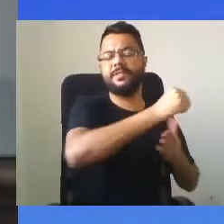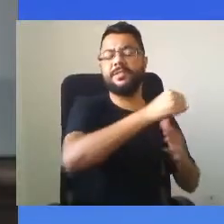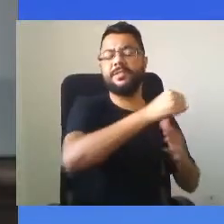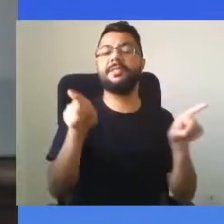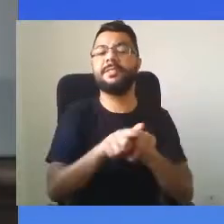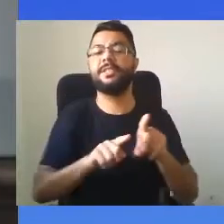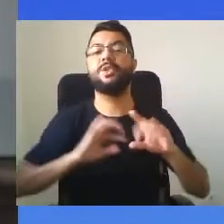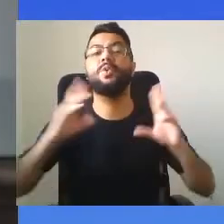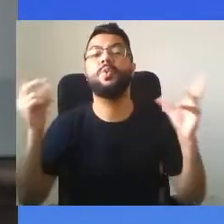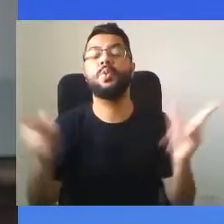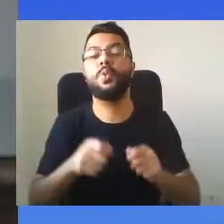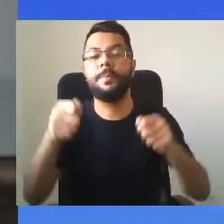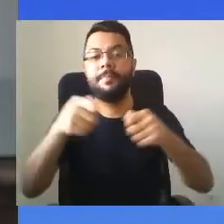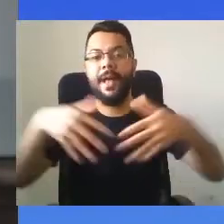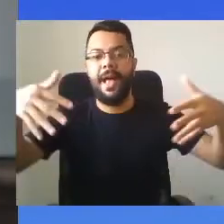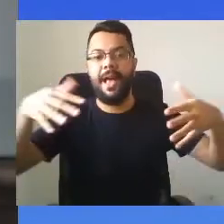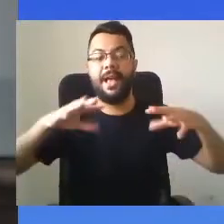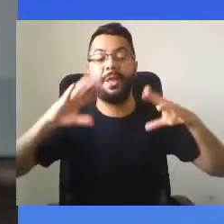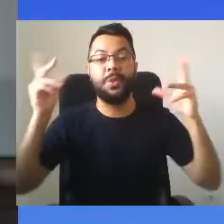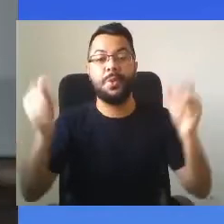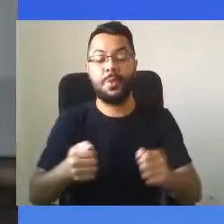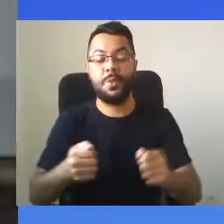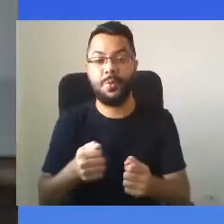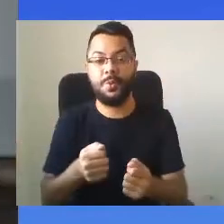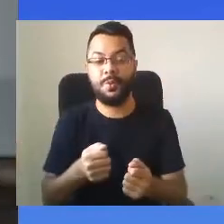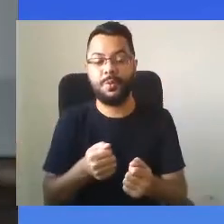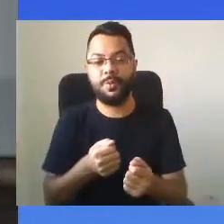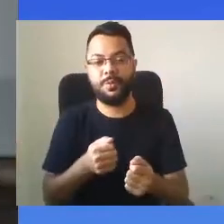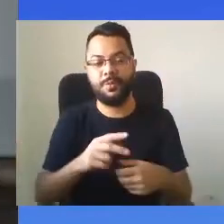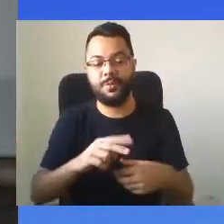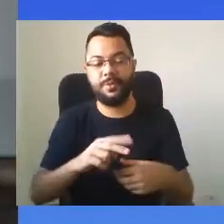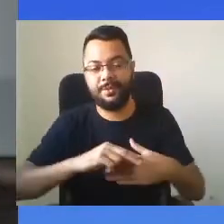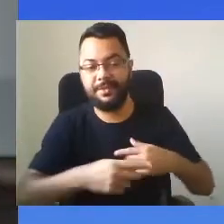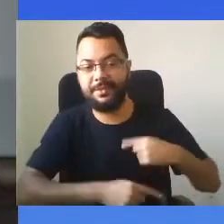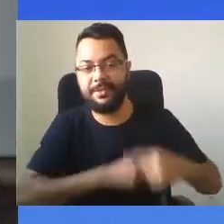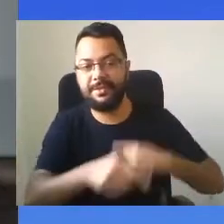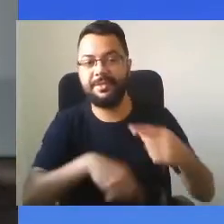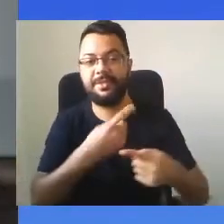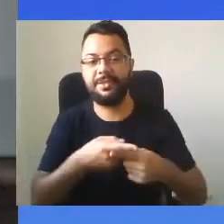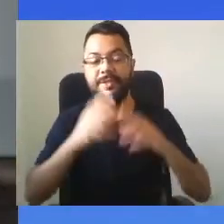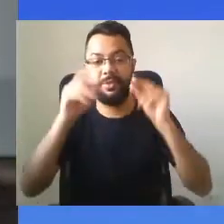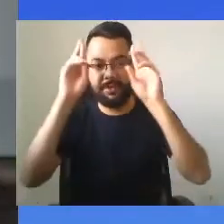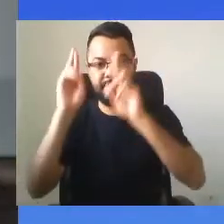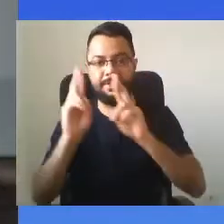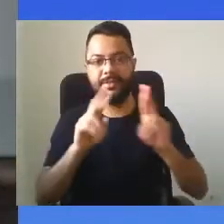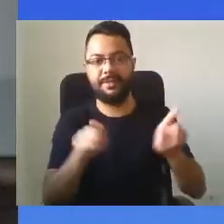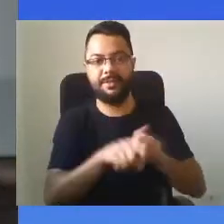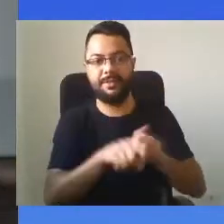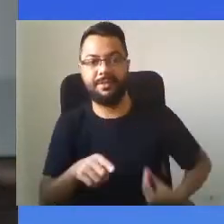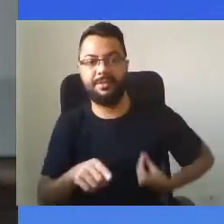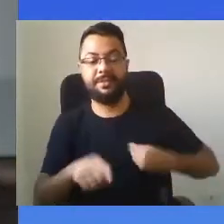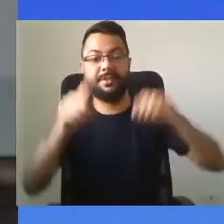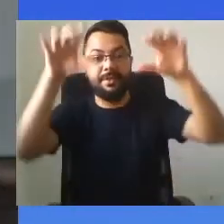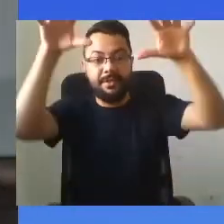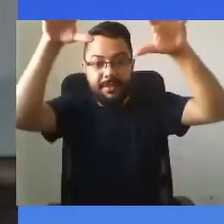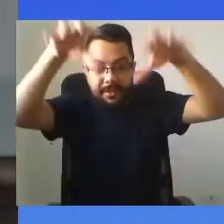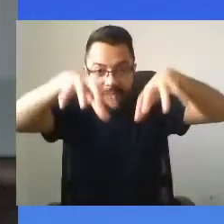E a vida será respeitada. E a vida que ganhamos. Quando a tempestade passar,